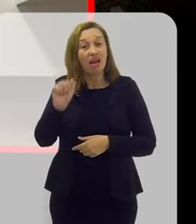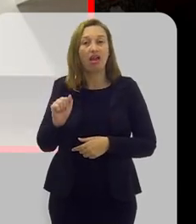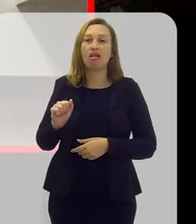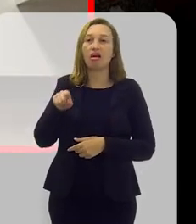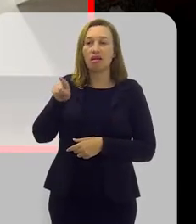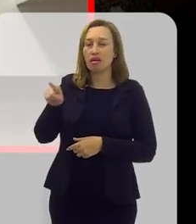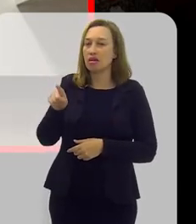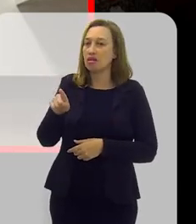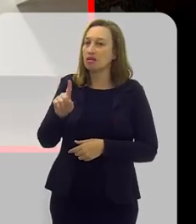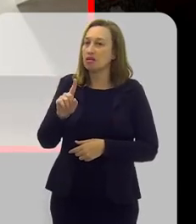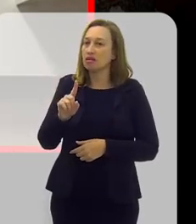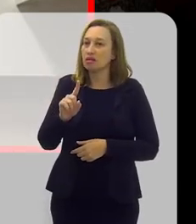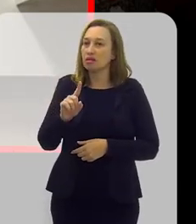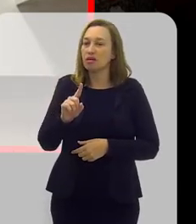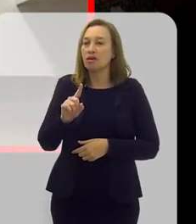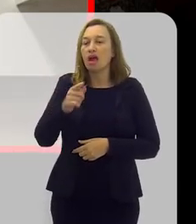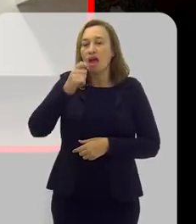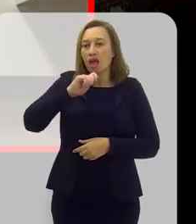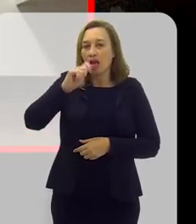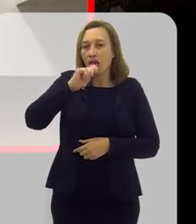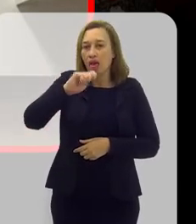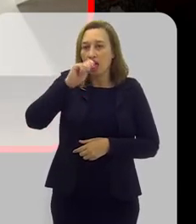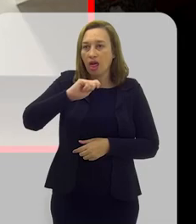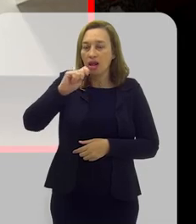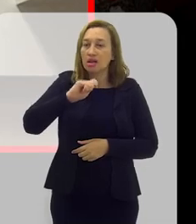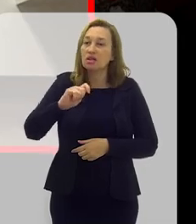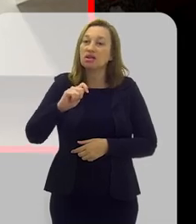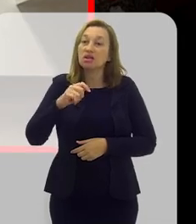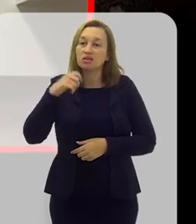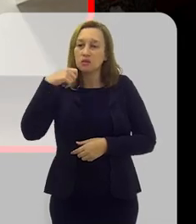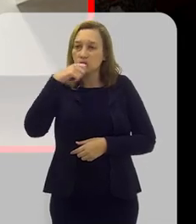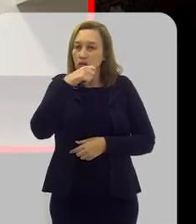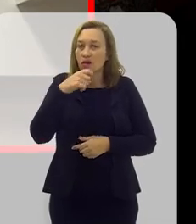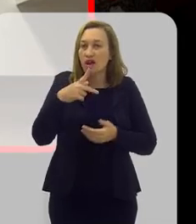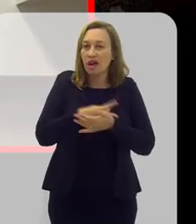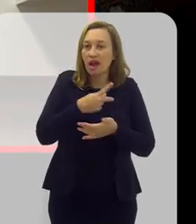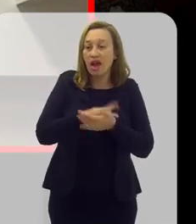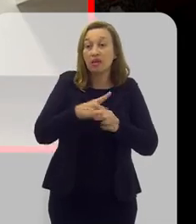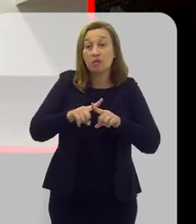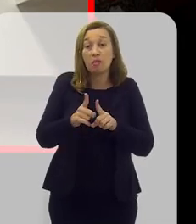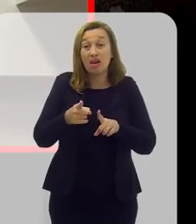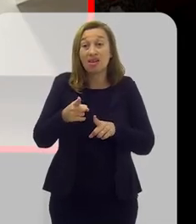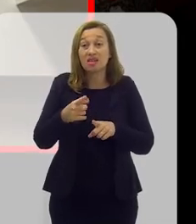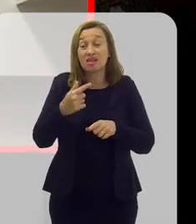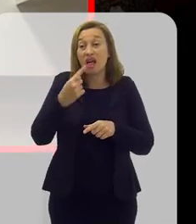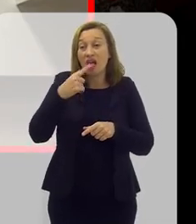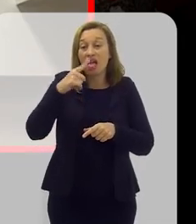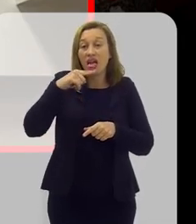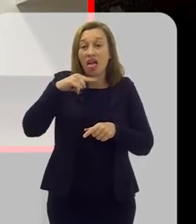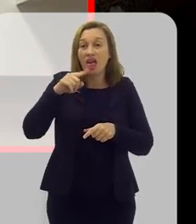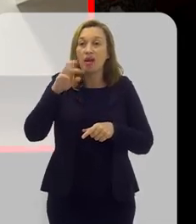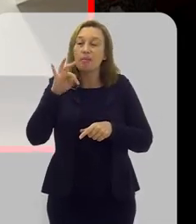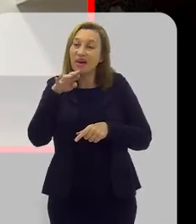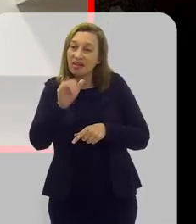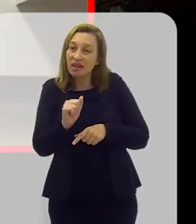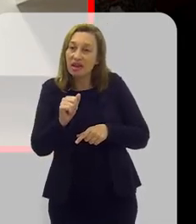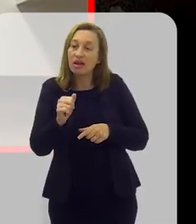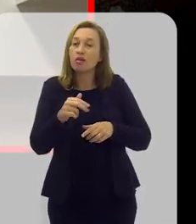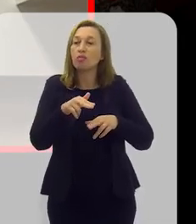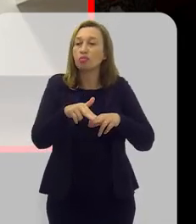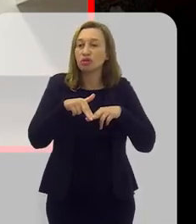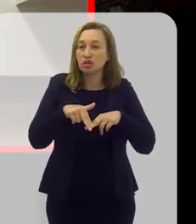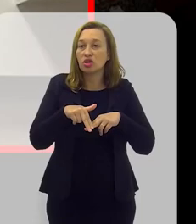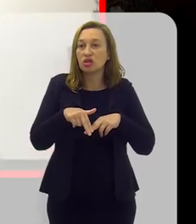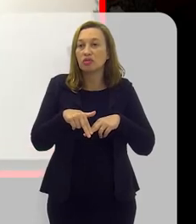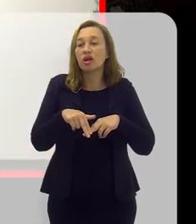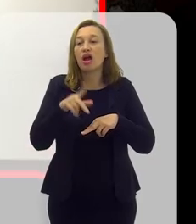bactéria. Então, não é incomum, o paciente escova muito bem e, às vezes, ainda sente alguma coisa no hálito. Muitas vezes é por